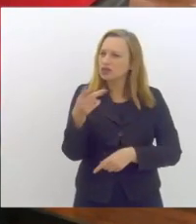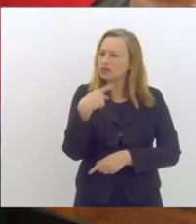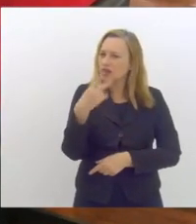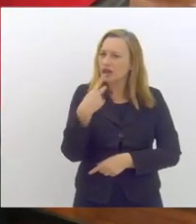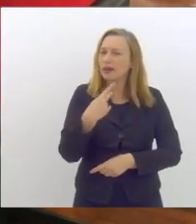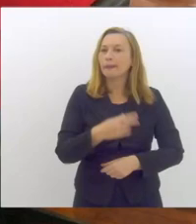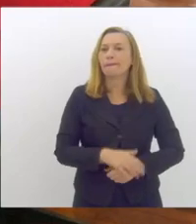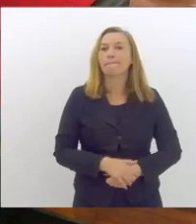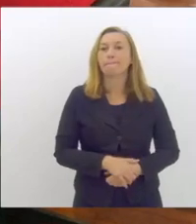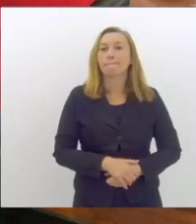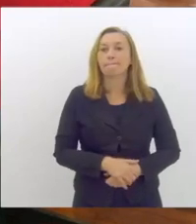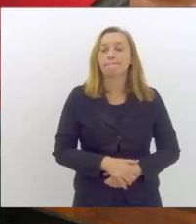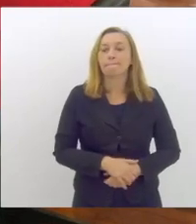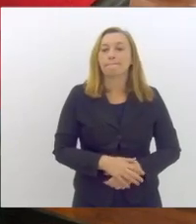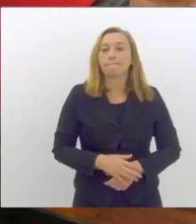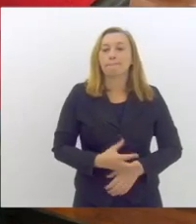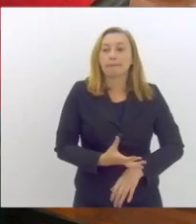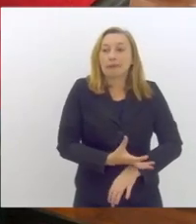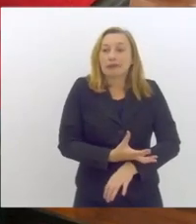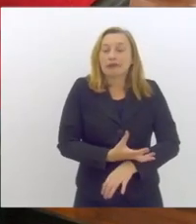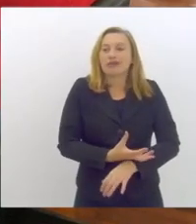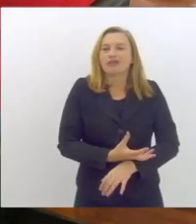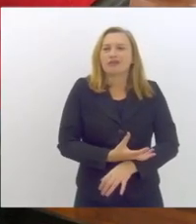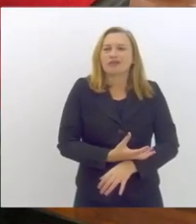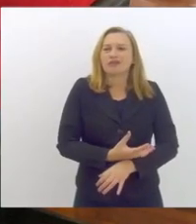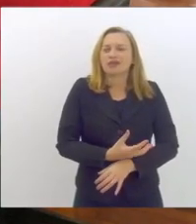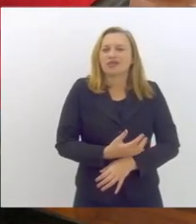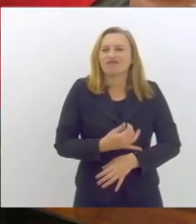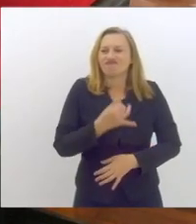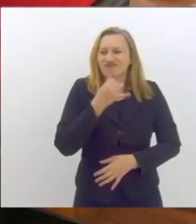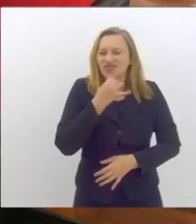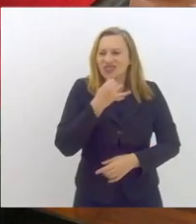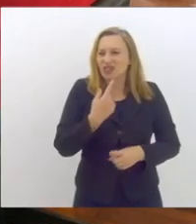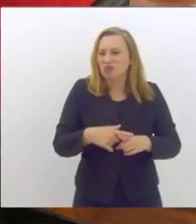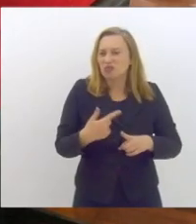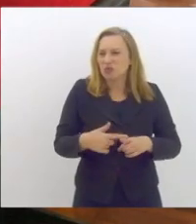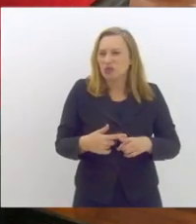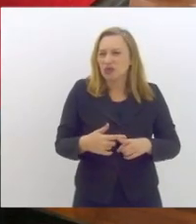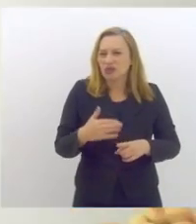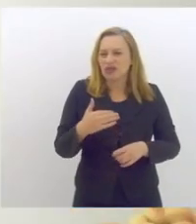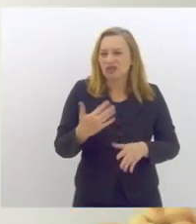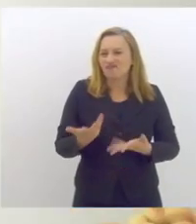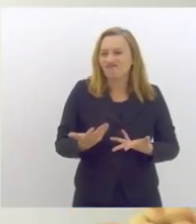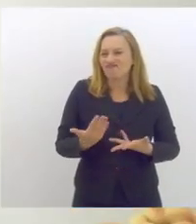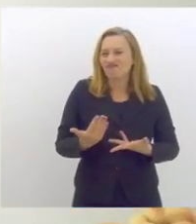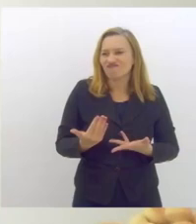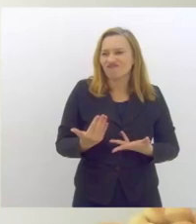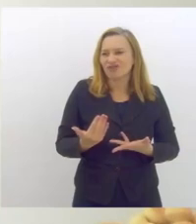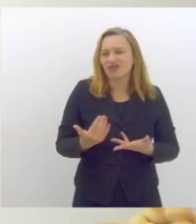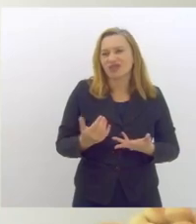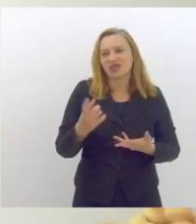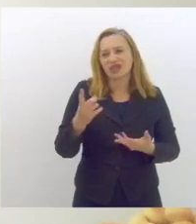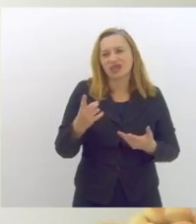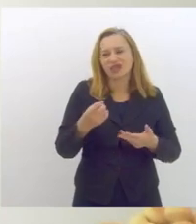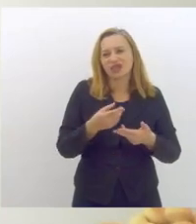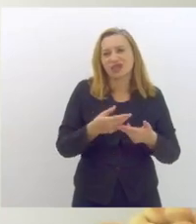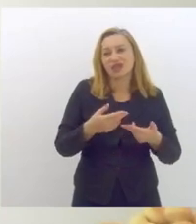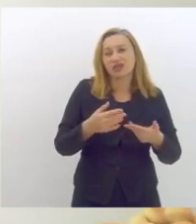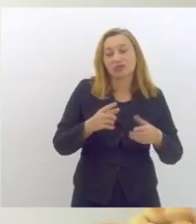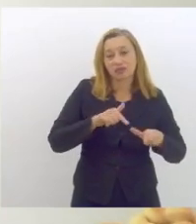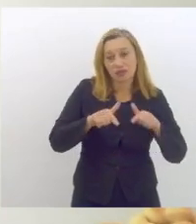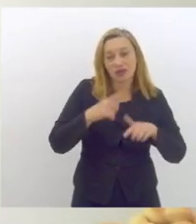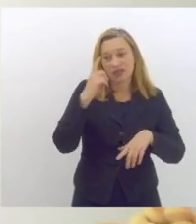gente, chega a dar até um frio na barriga porque a precariedade já estava desde antes da pandemia e